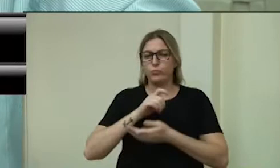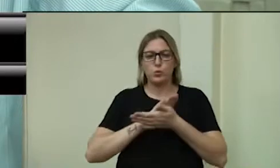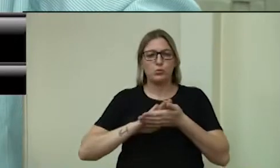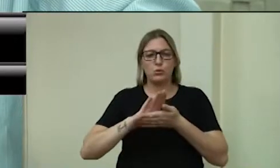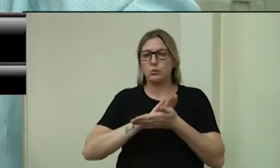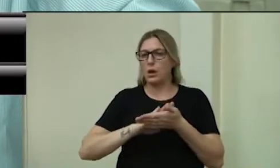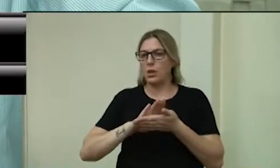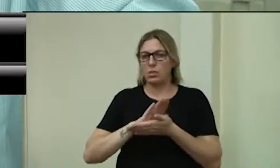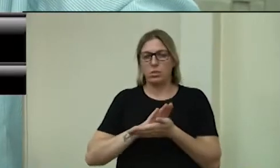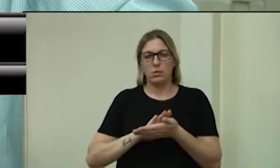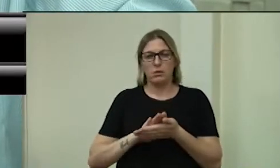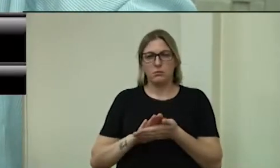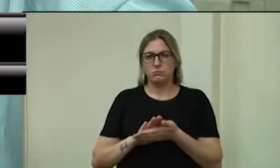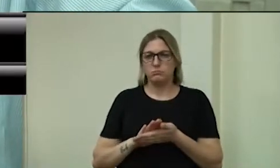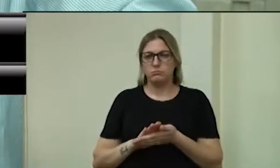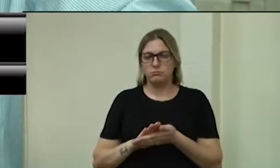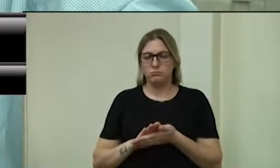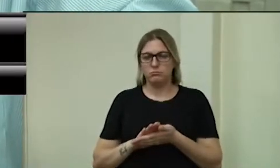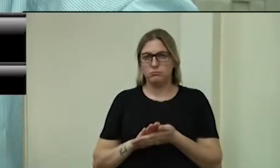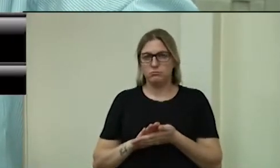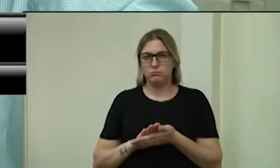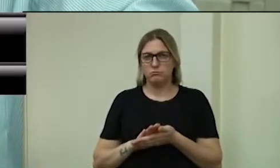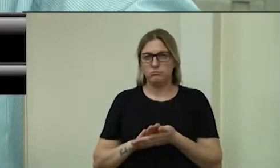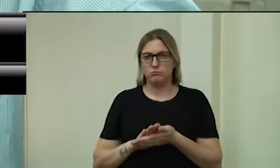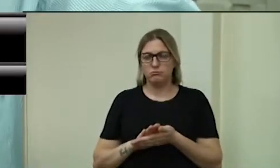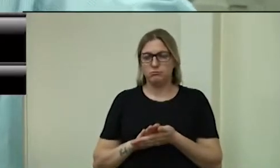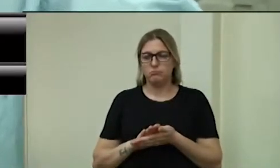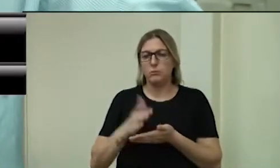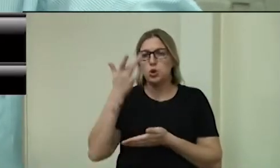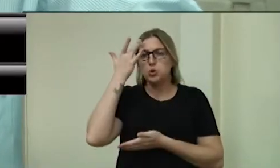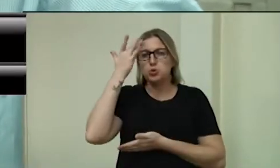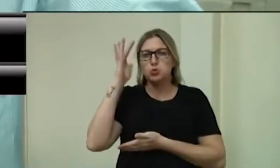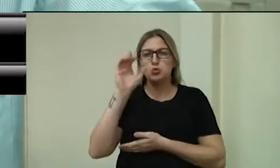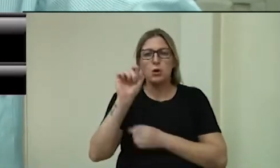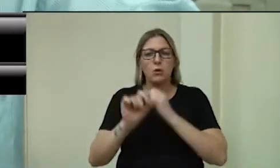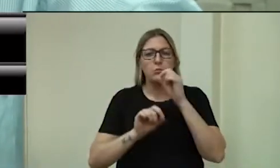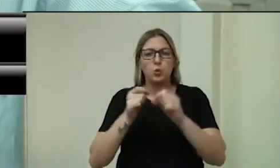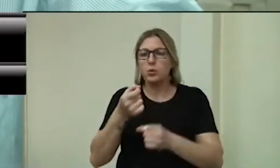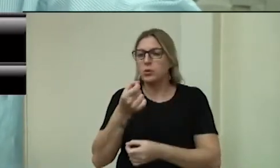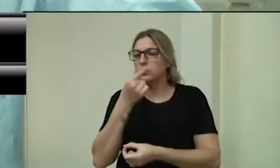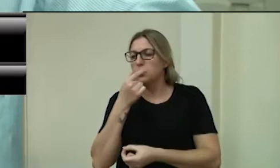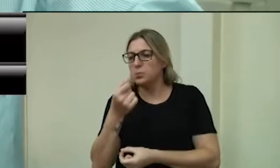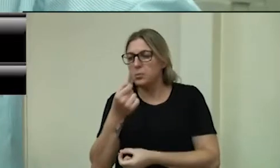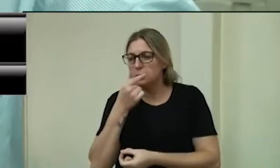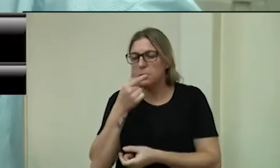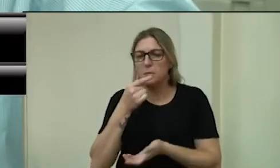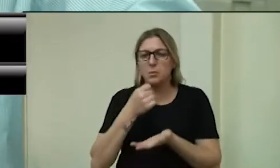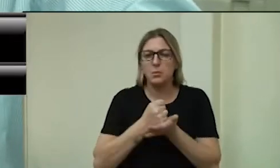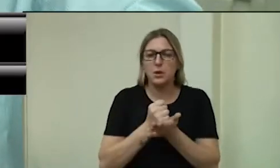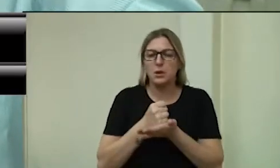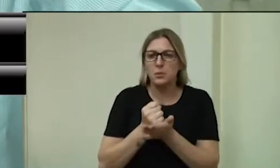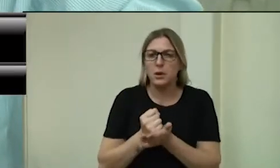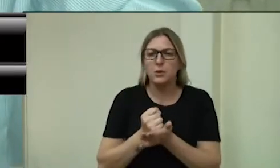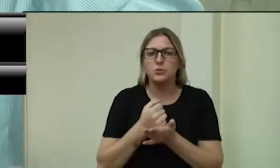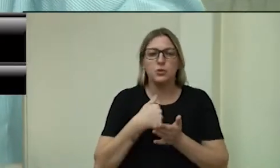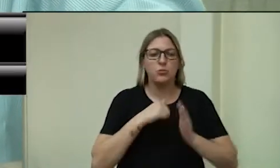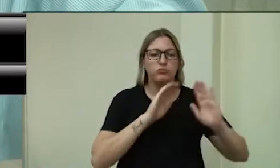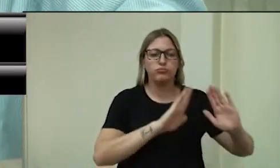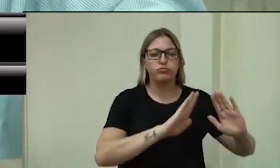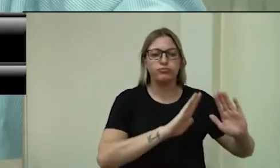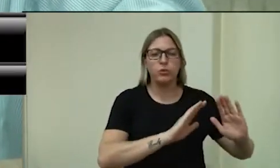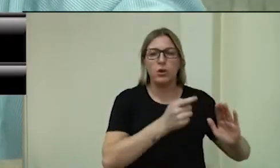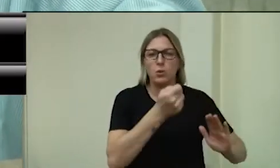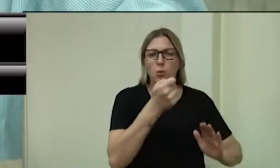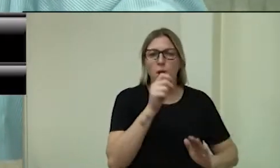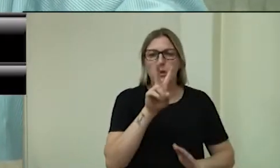dos, na mão dos, sabe o que tomar. Fiquei quase 20 dias, voltei, e